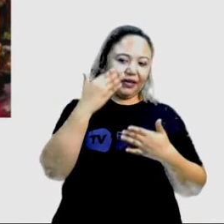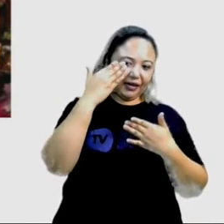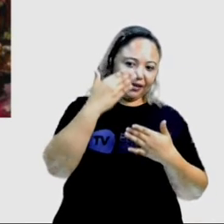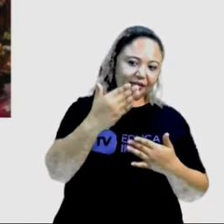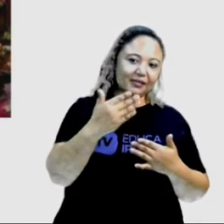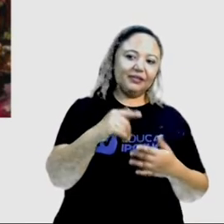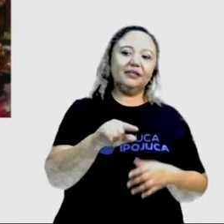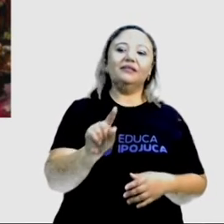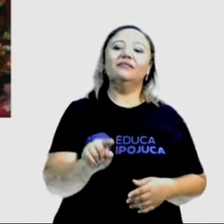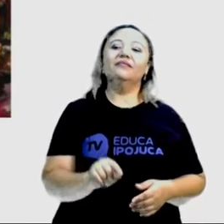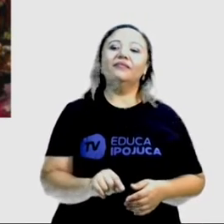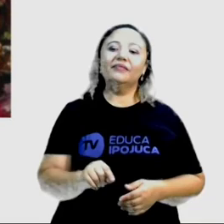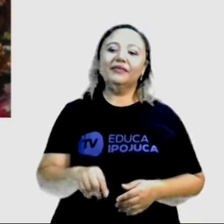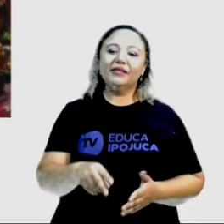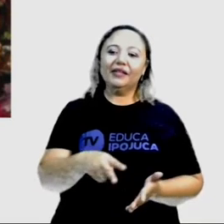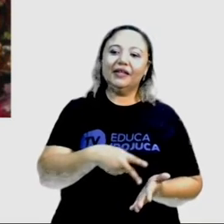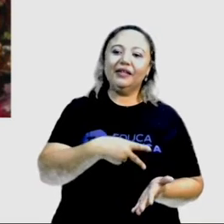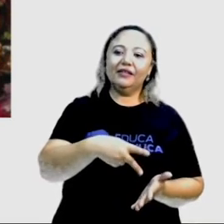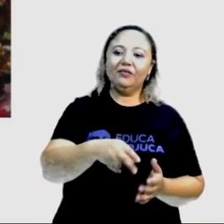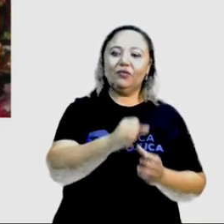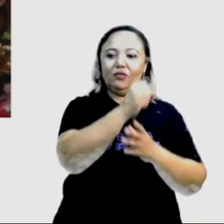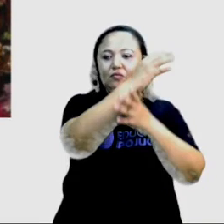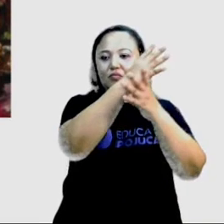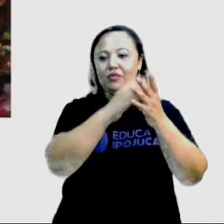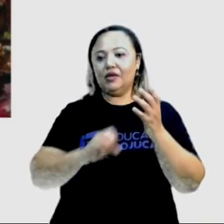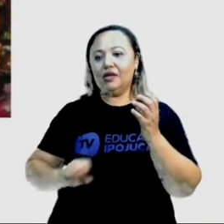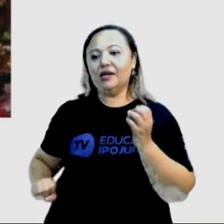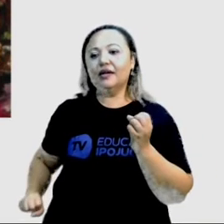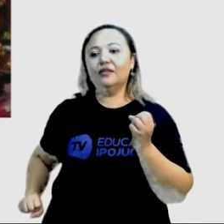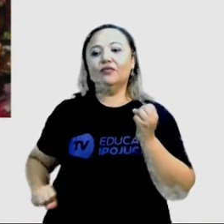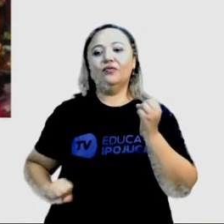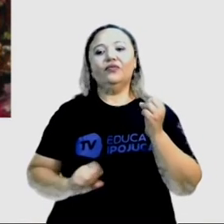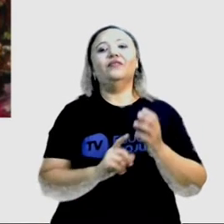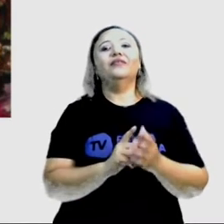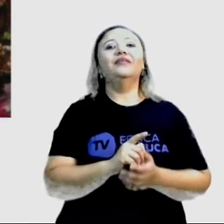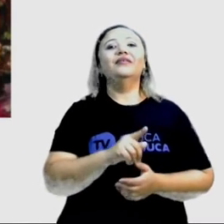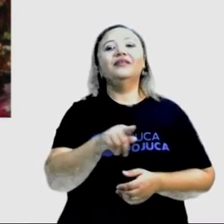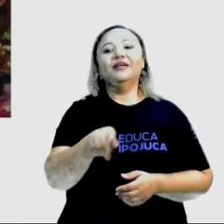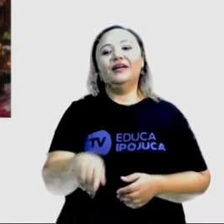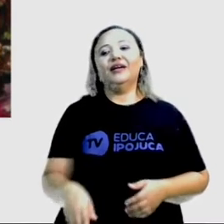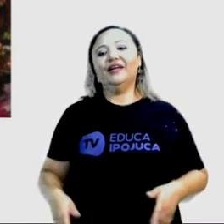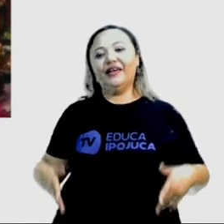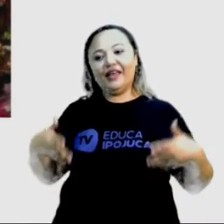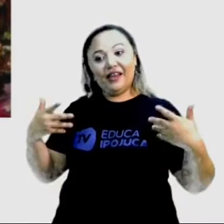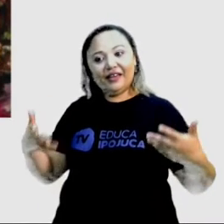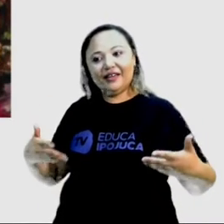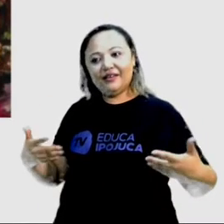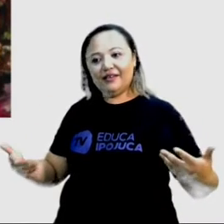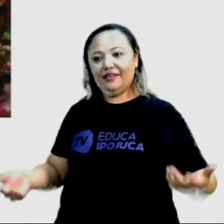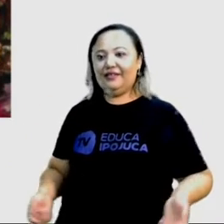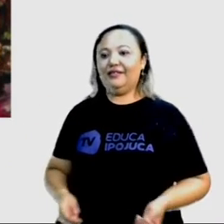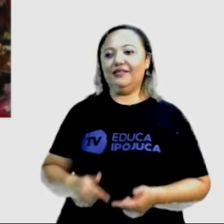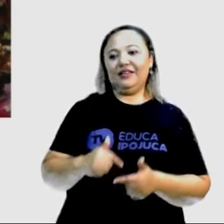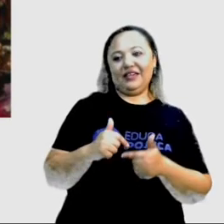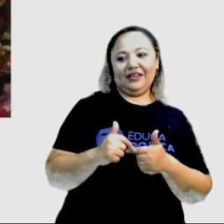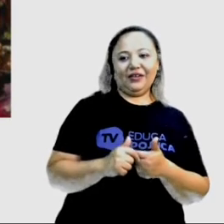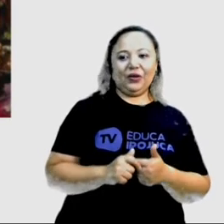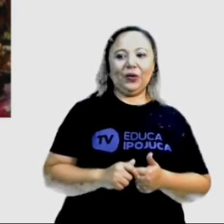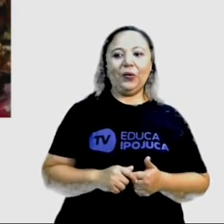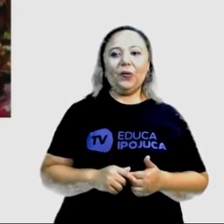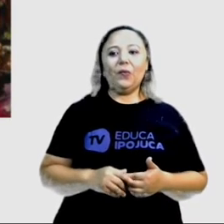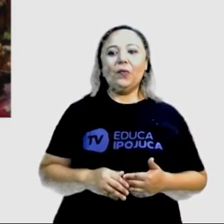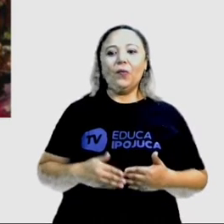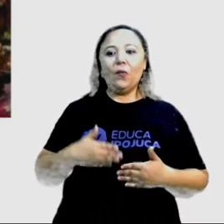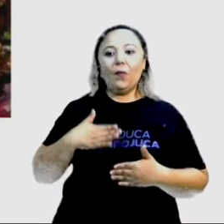agradeciam através dessa dança aí, ó, do maracatu. Então, retrata a alegria, o prazer de trabalhar, né?